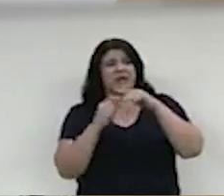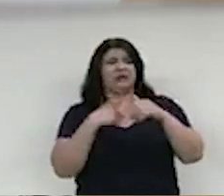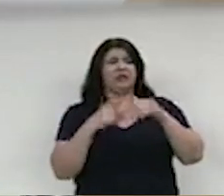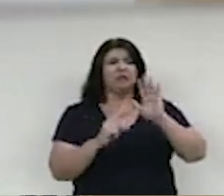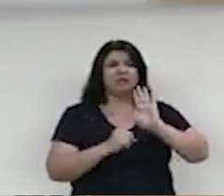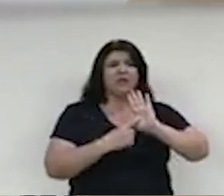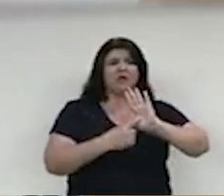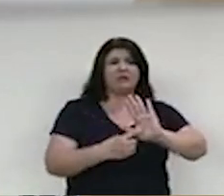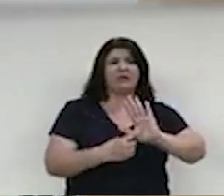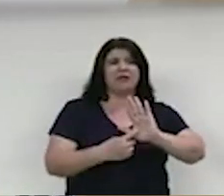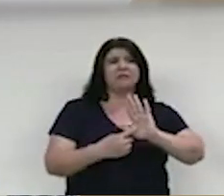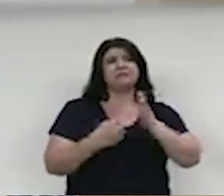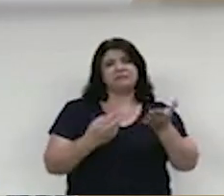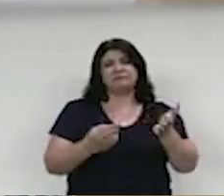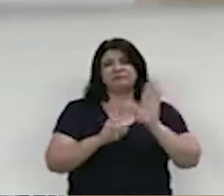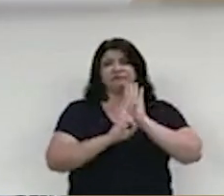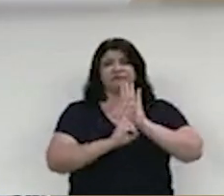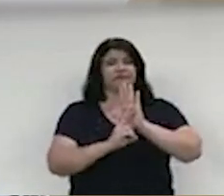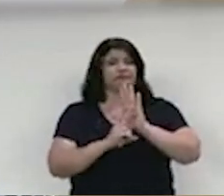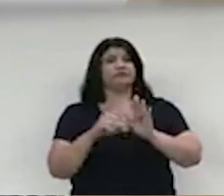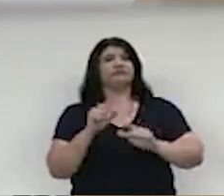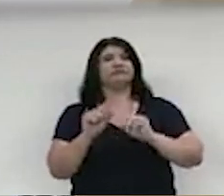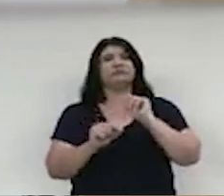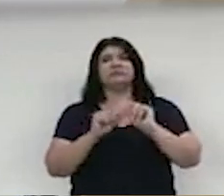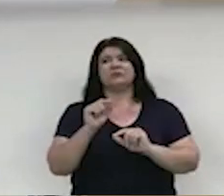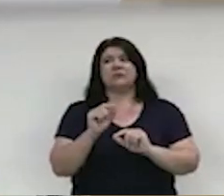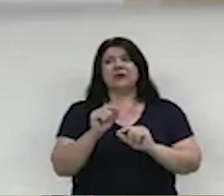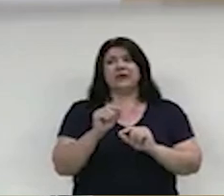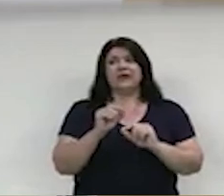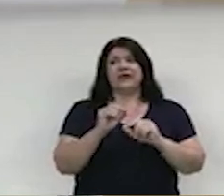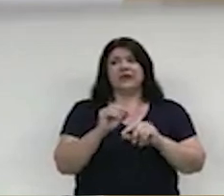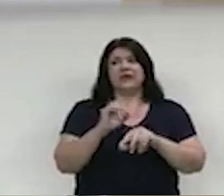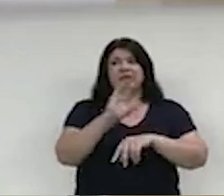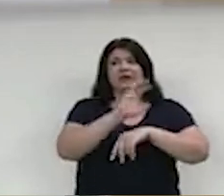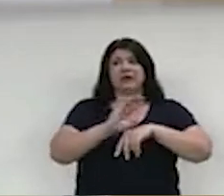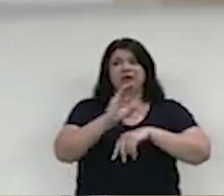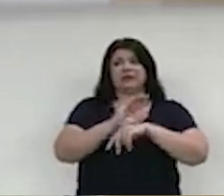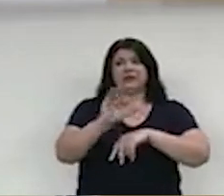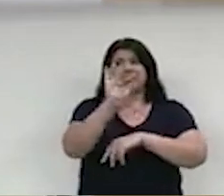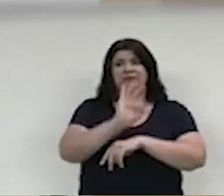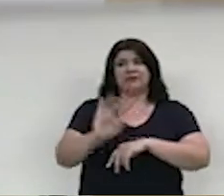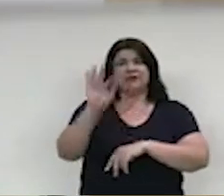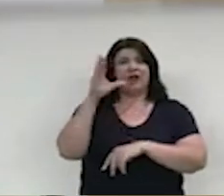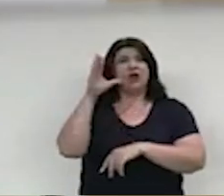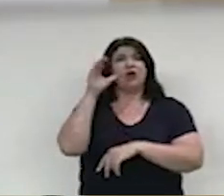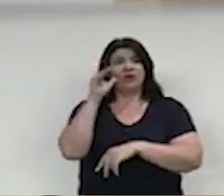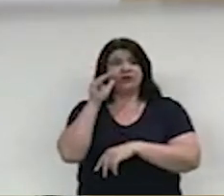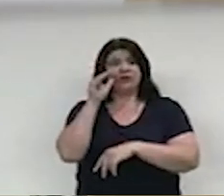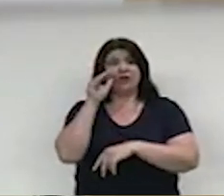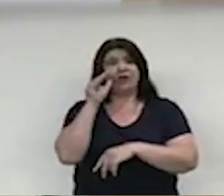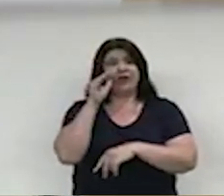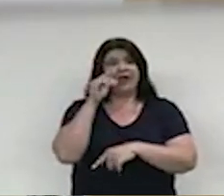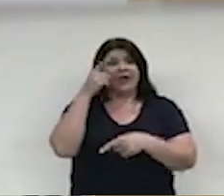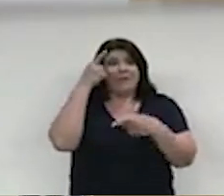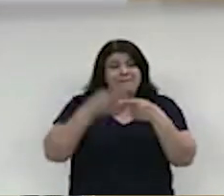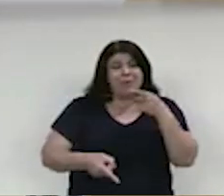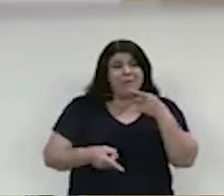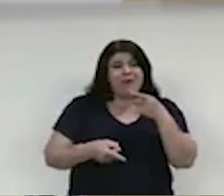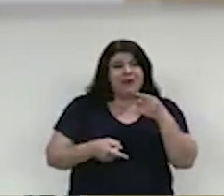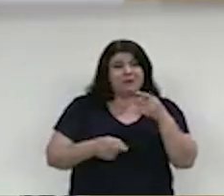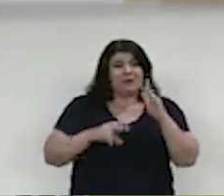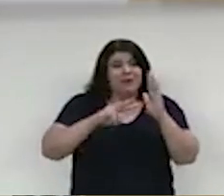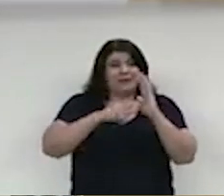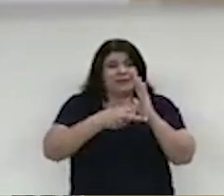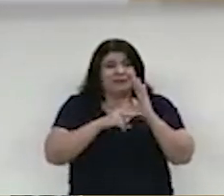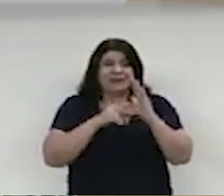outubro de 1988, data da promulgação da nossa Constituição Federal, servidor público era proibido de se organizar em sindicatos,